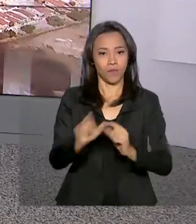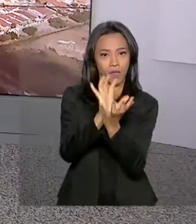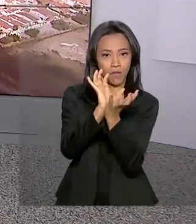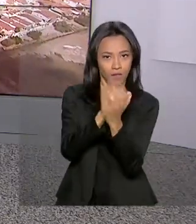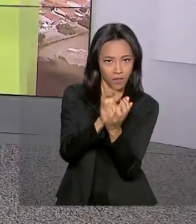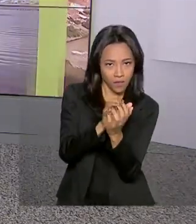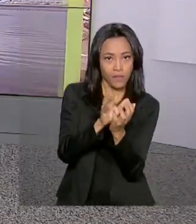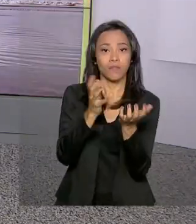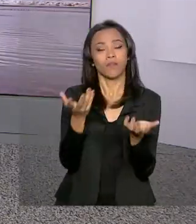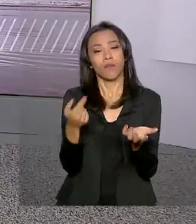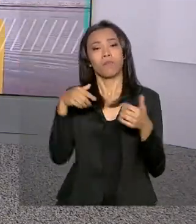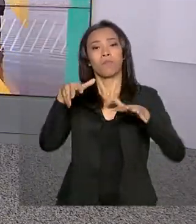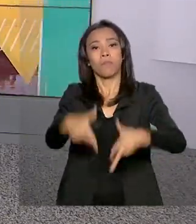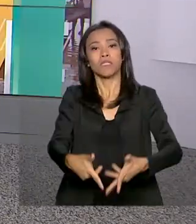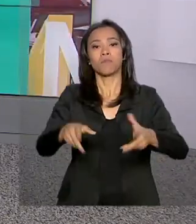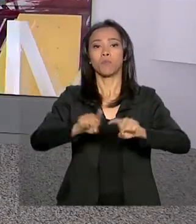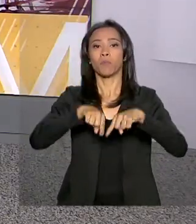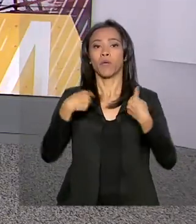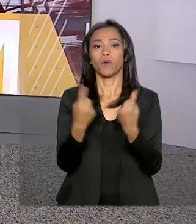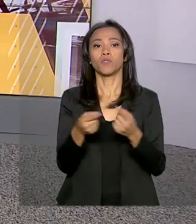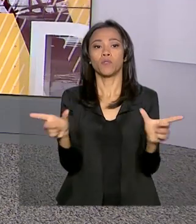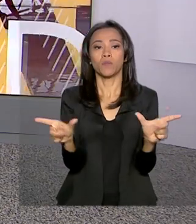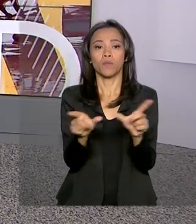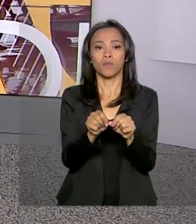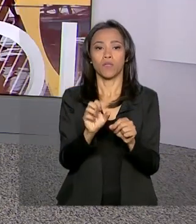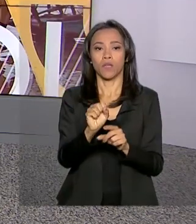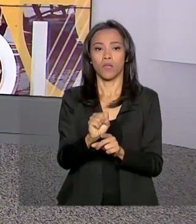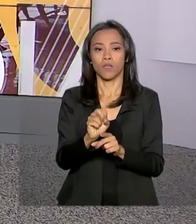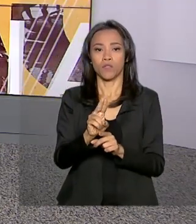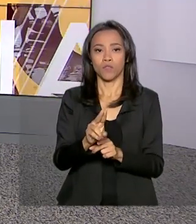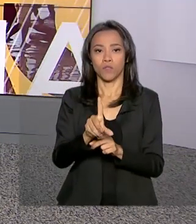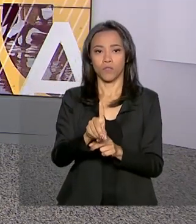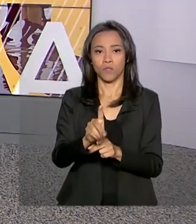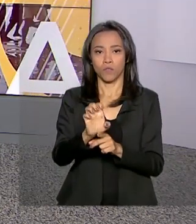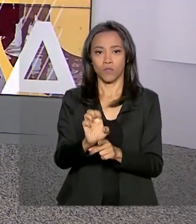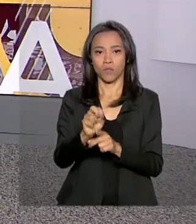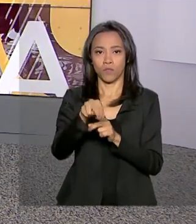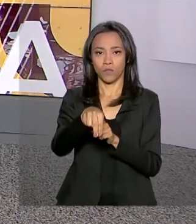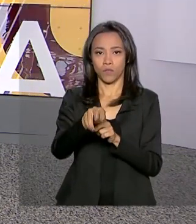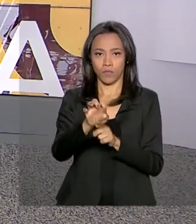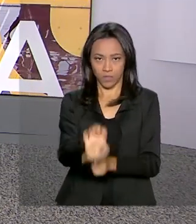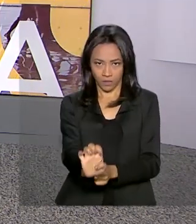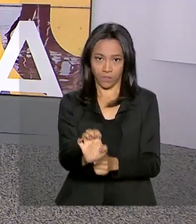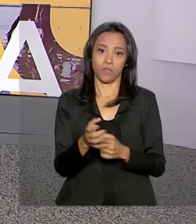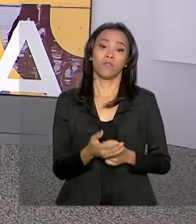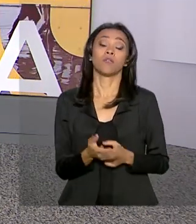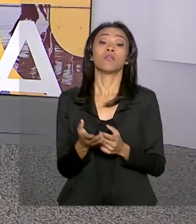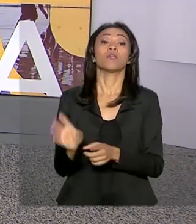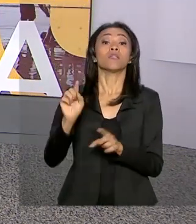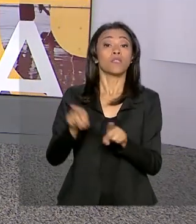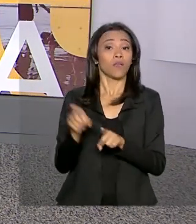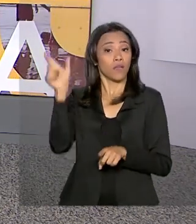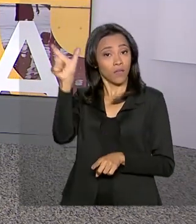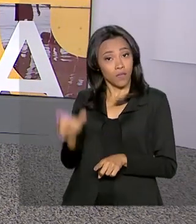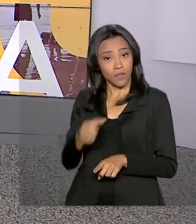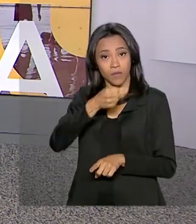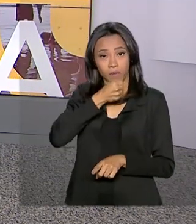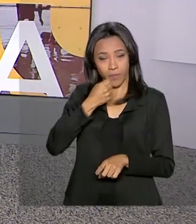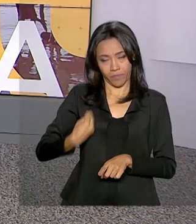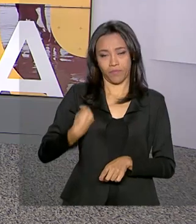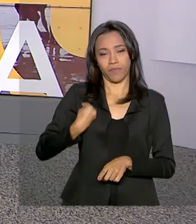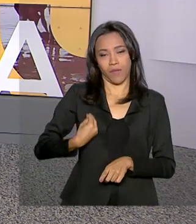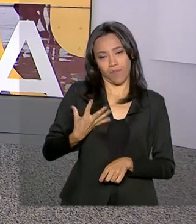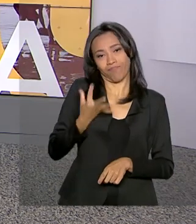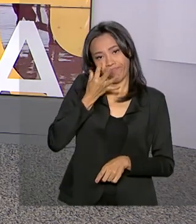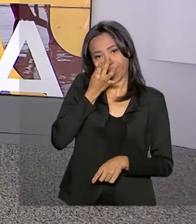participa da reunião do Conselho Deliberativo da Sudene, a Superintendência de Desenvolvimento do Nordeste. Luana Karen já está na capital